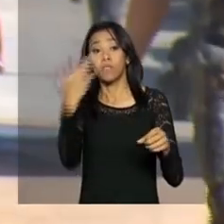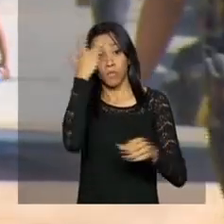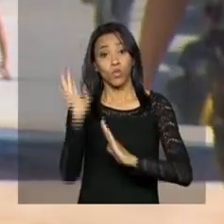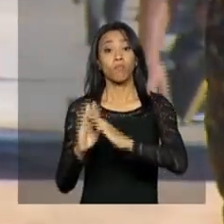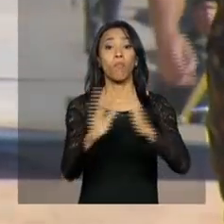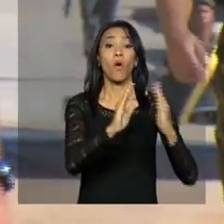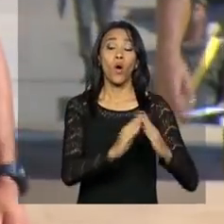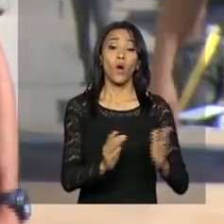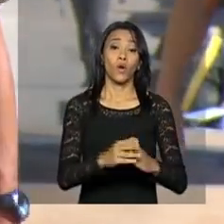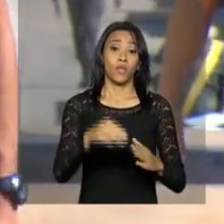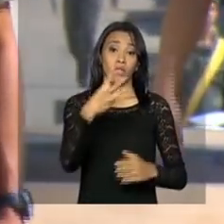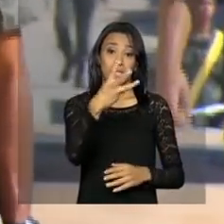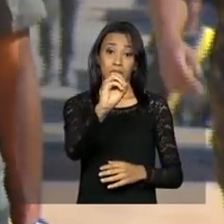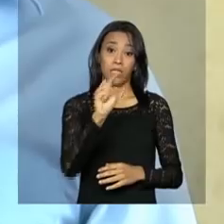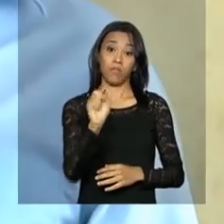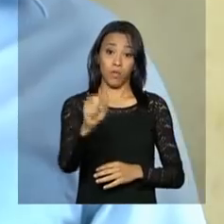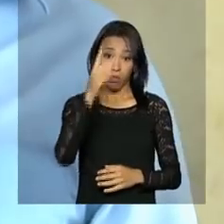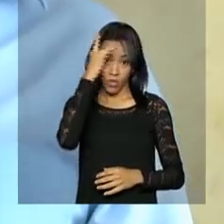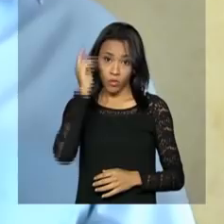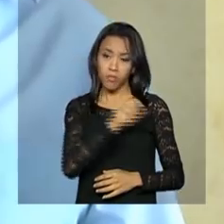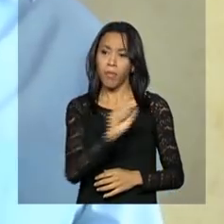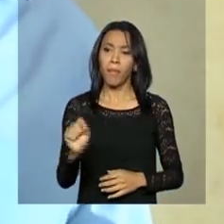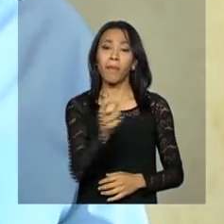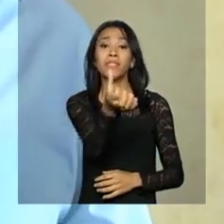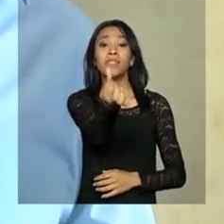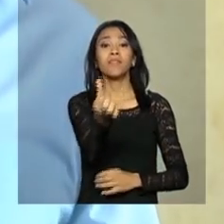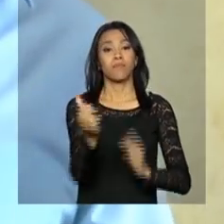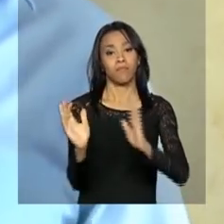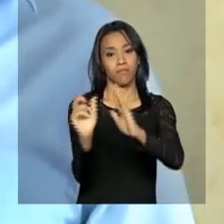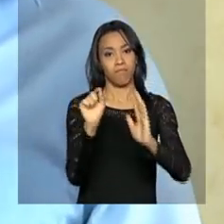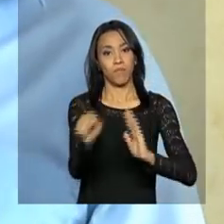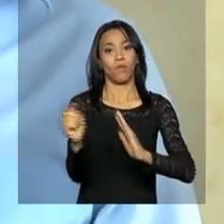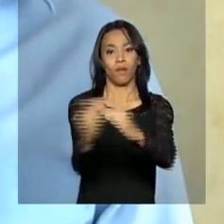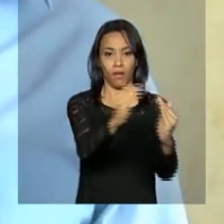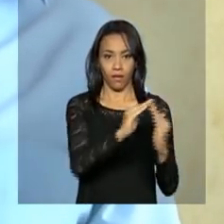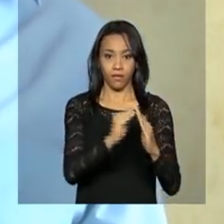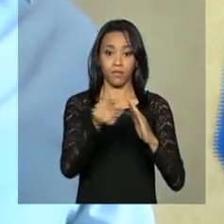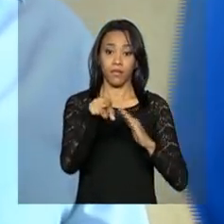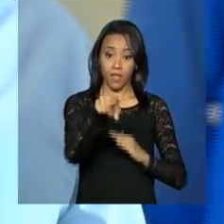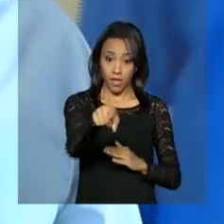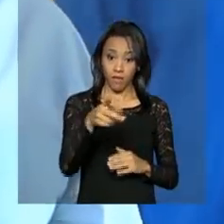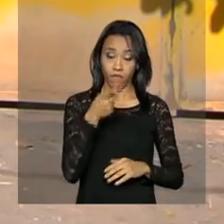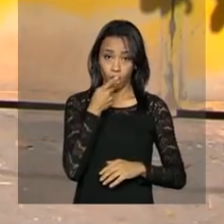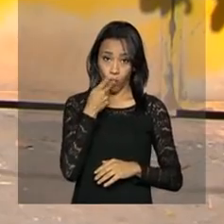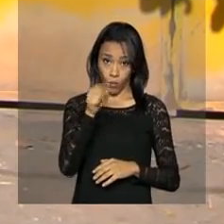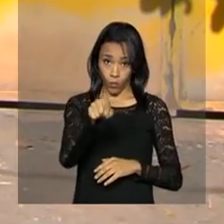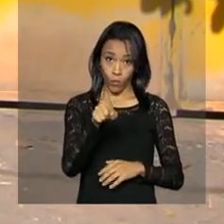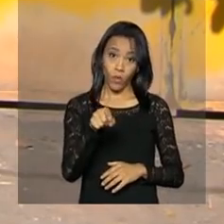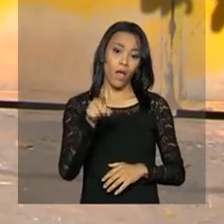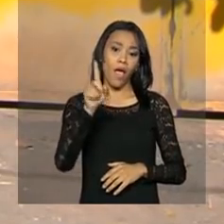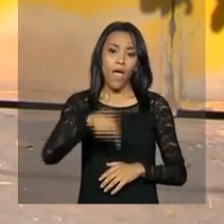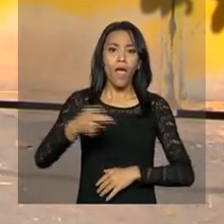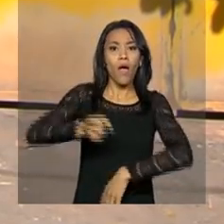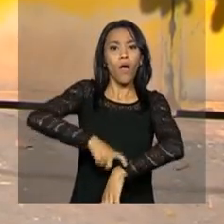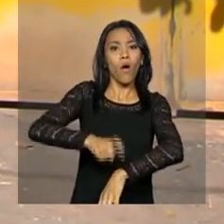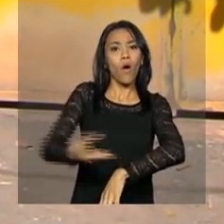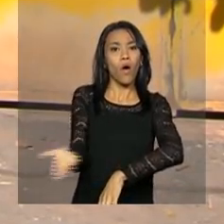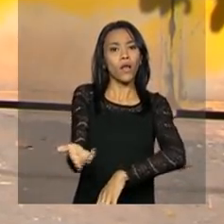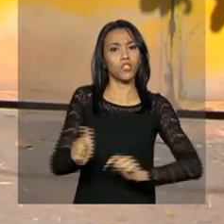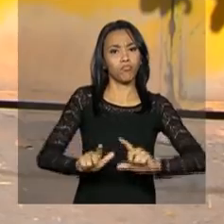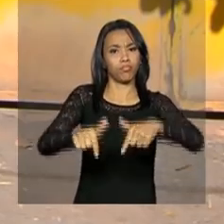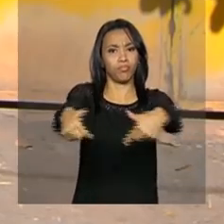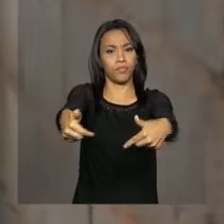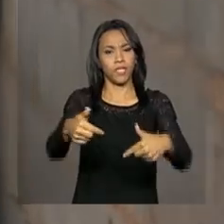em 6 mil residências. Recebidas as primeiras orientações da administração local, é hora de agir e